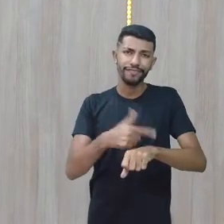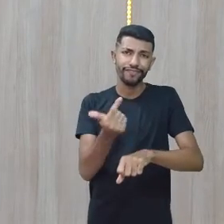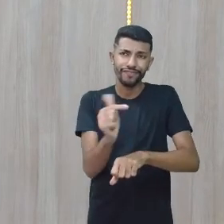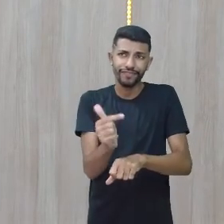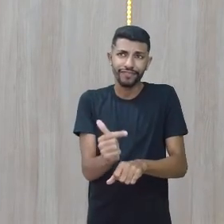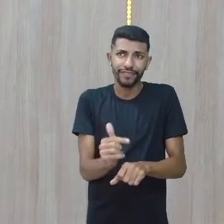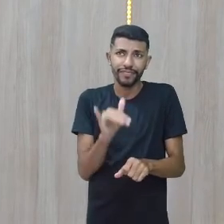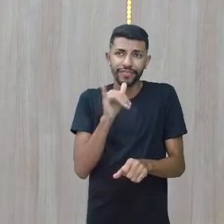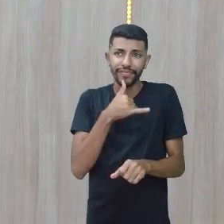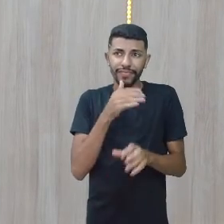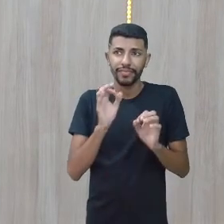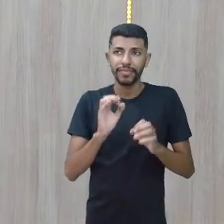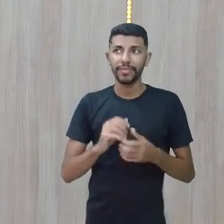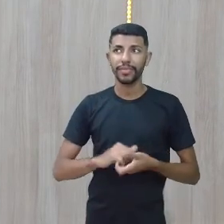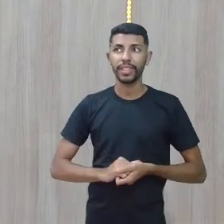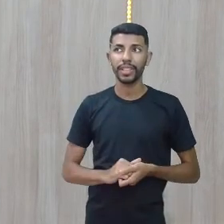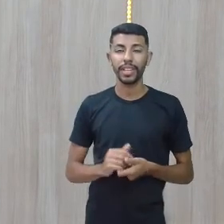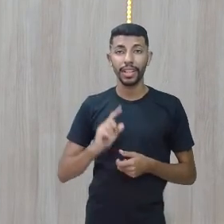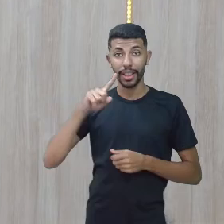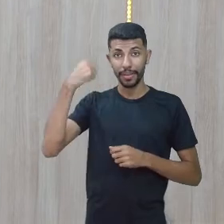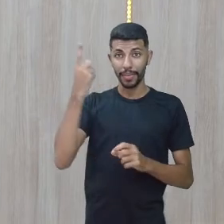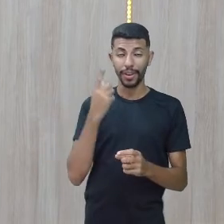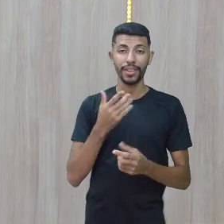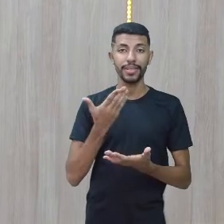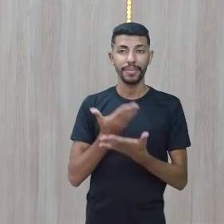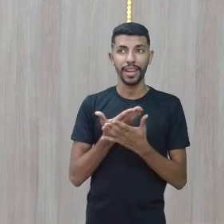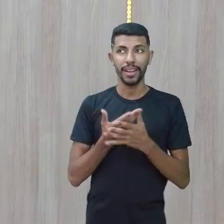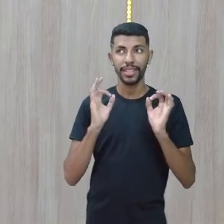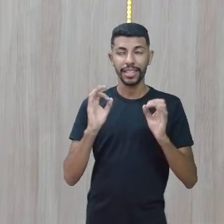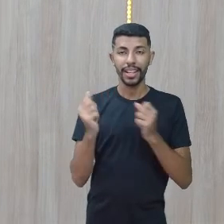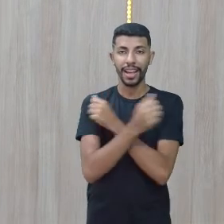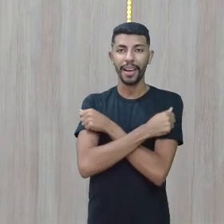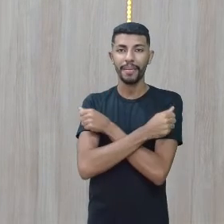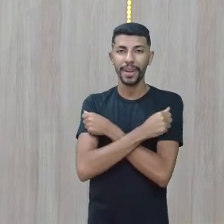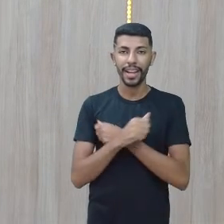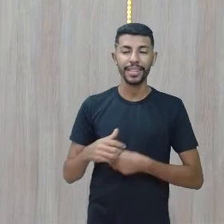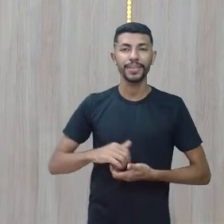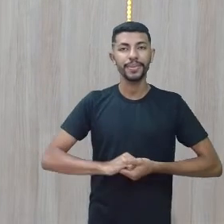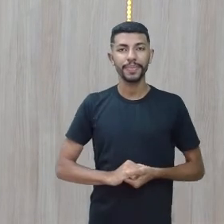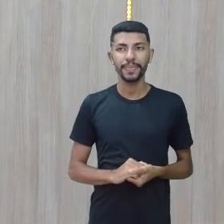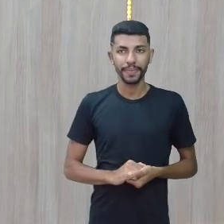gente passar. Fica uma próxima, tem problema não. Fica para uma próxima, tá? Abraço aí, gente.